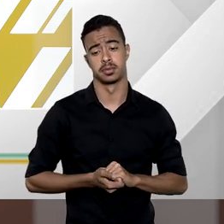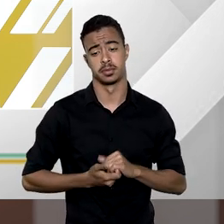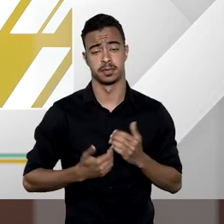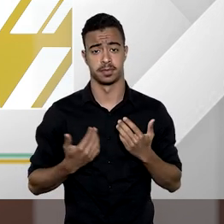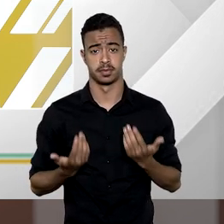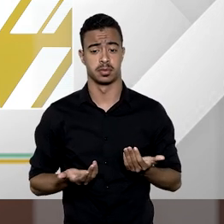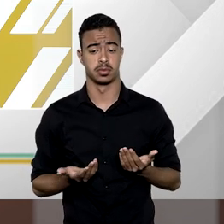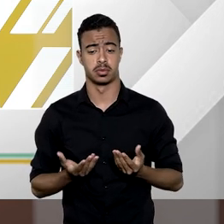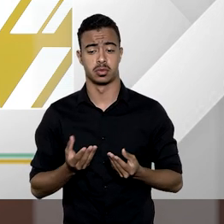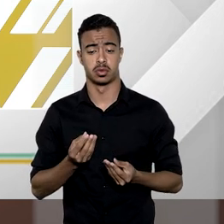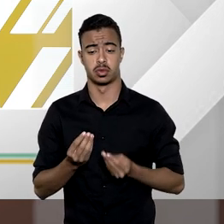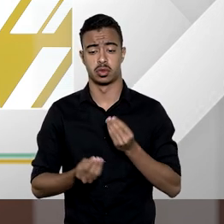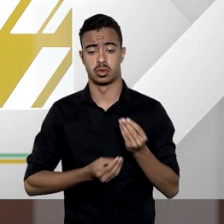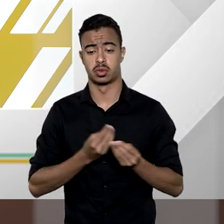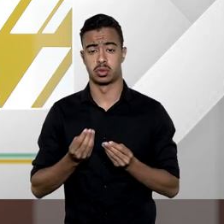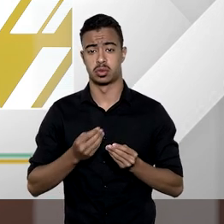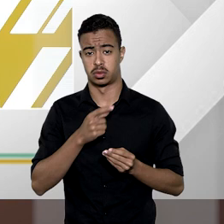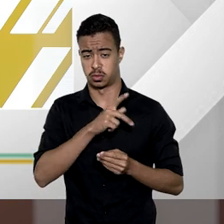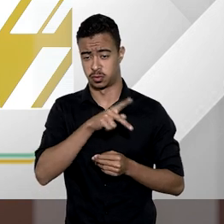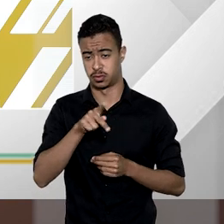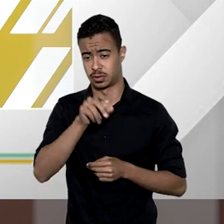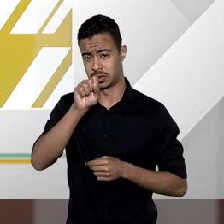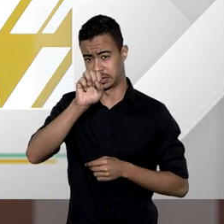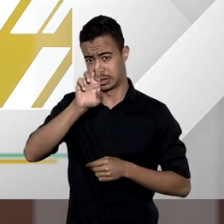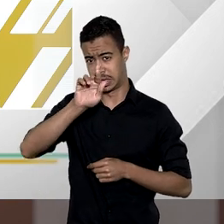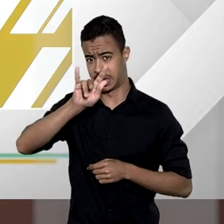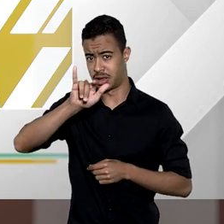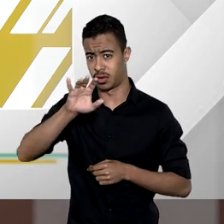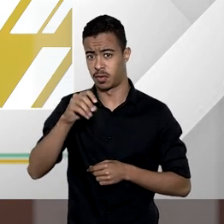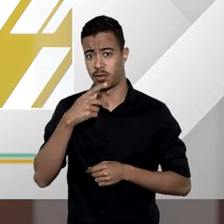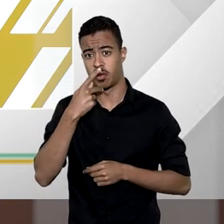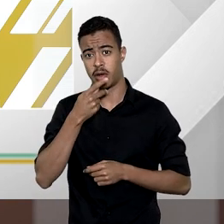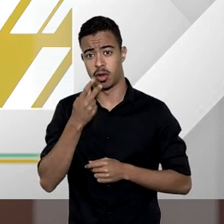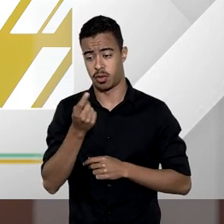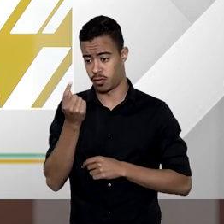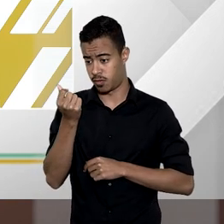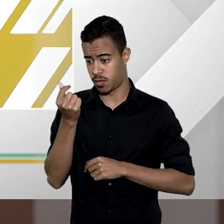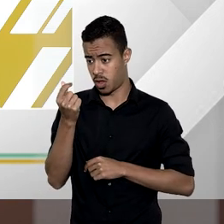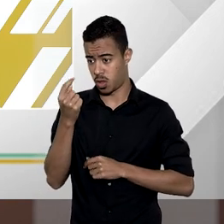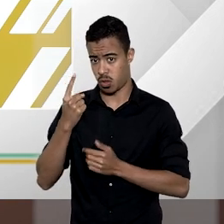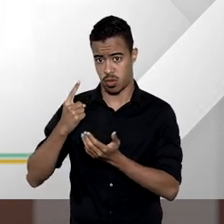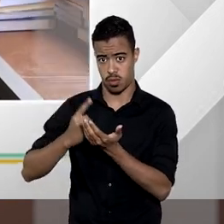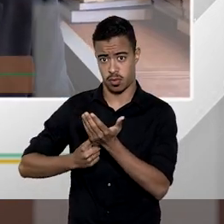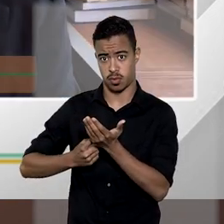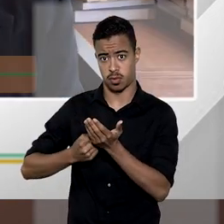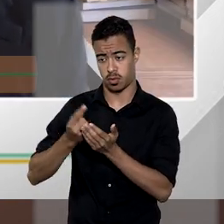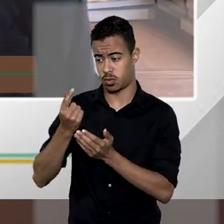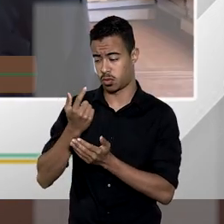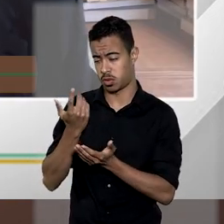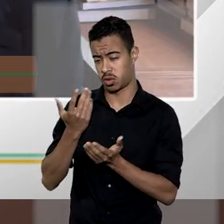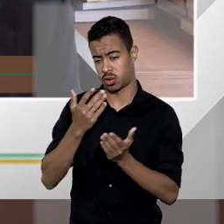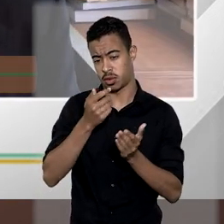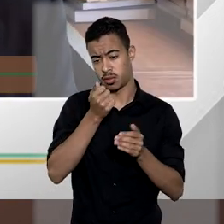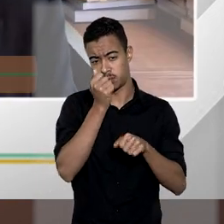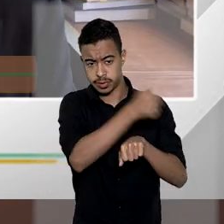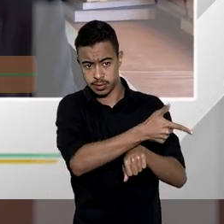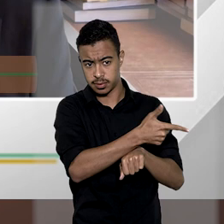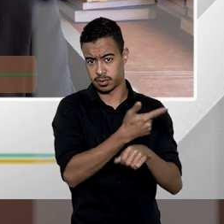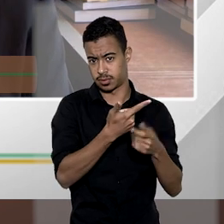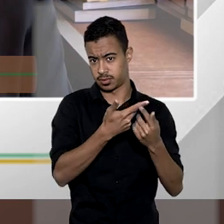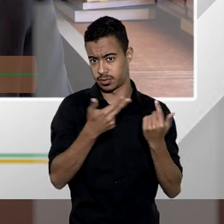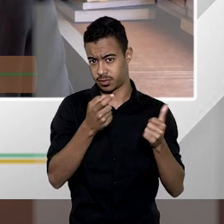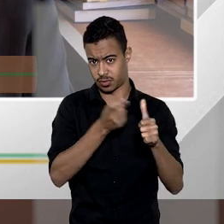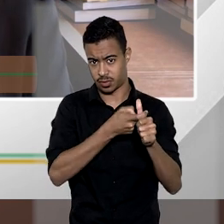vamos lá como o professor Sérgio mencionou o valor da desapropriação e do valor da